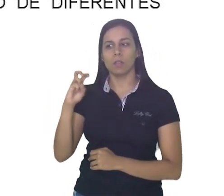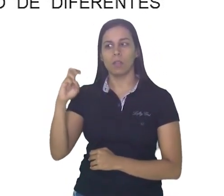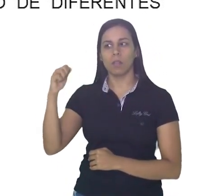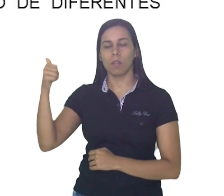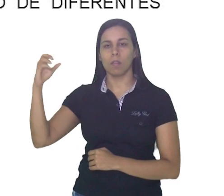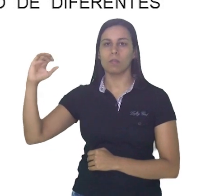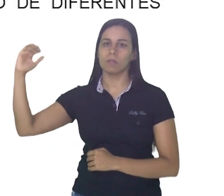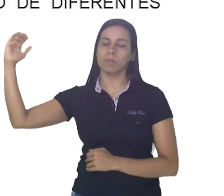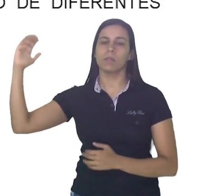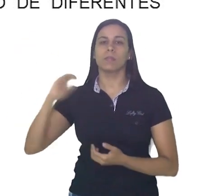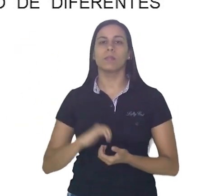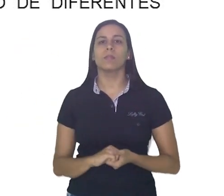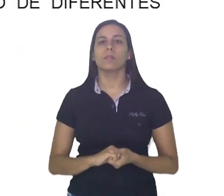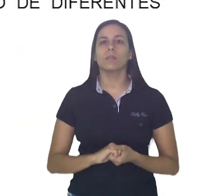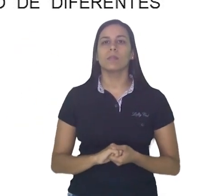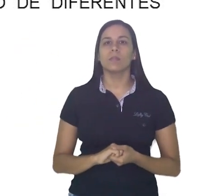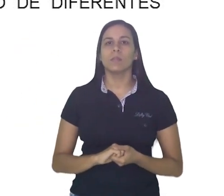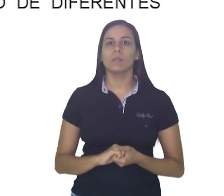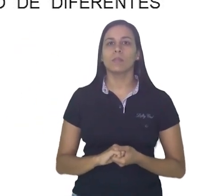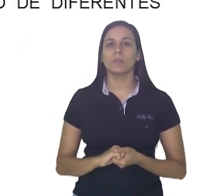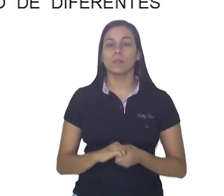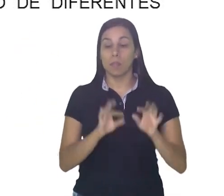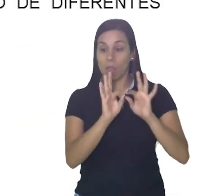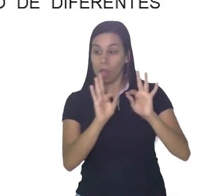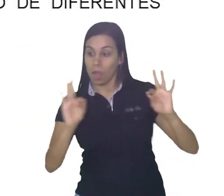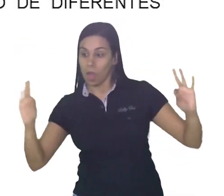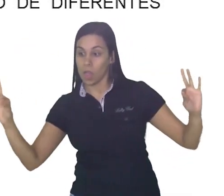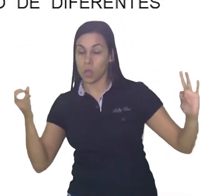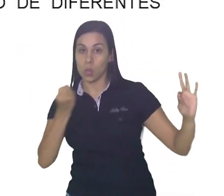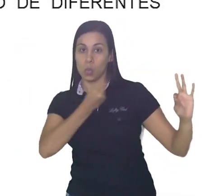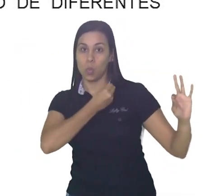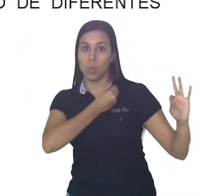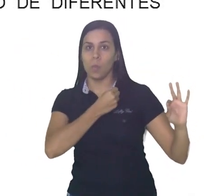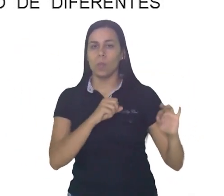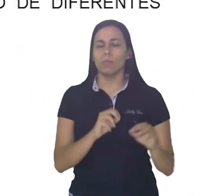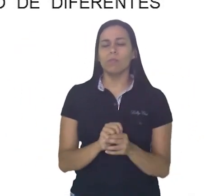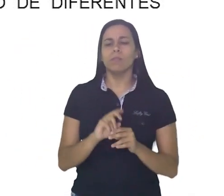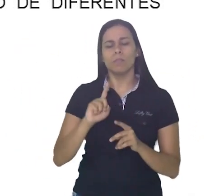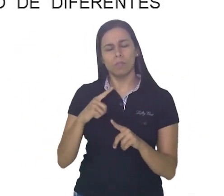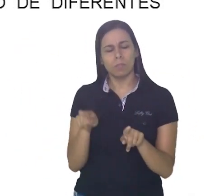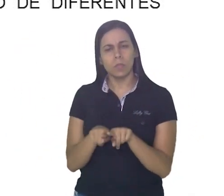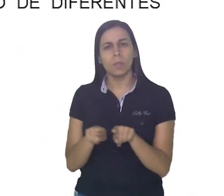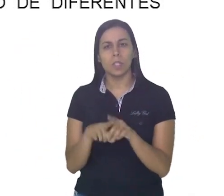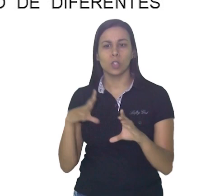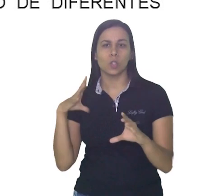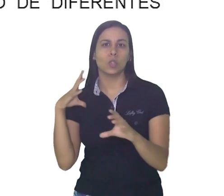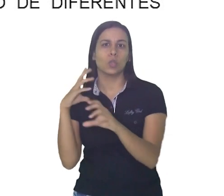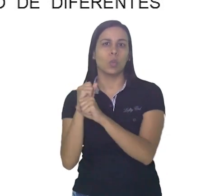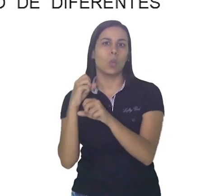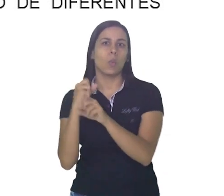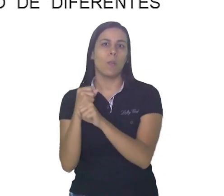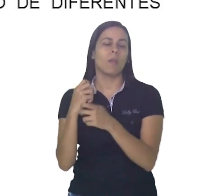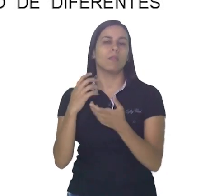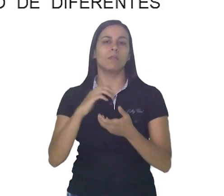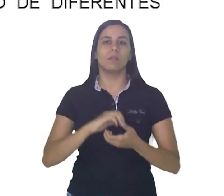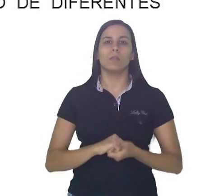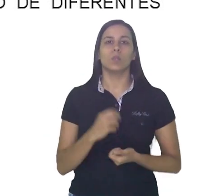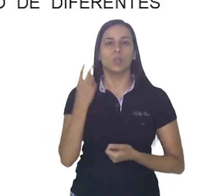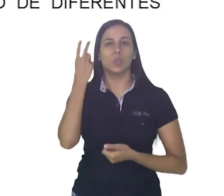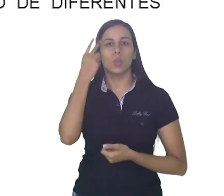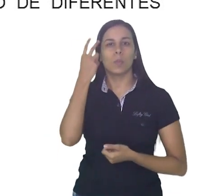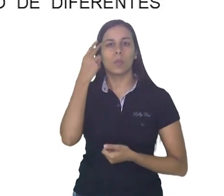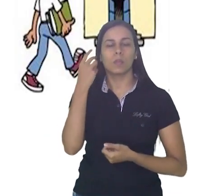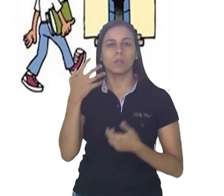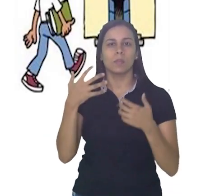reta numérica e propriedades das operações para o desenvolvimento de diferentes estratégias de cálculos com números